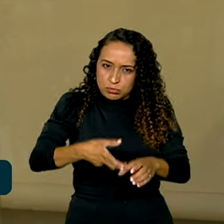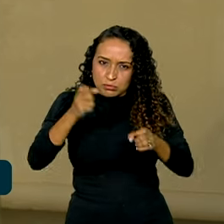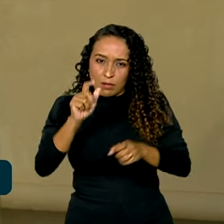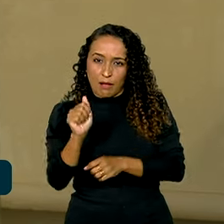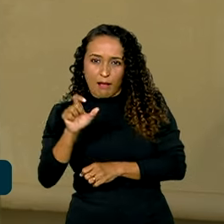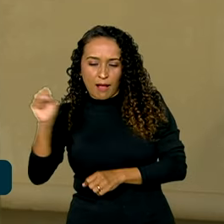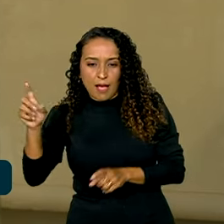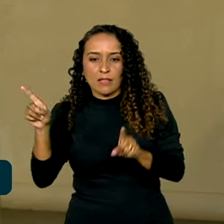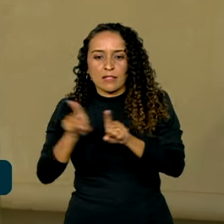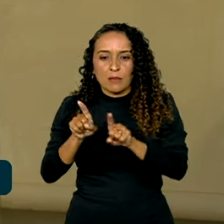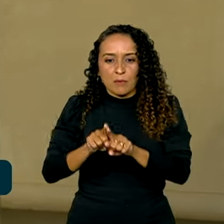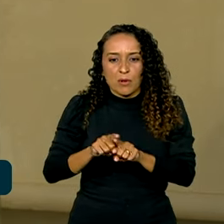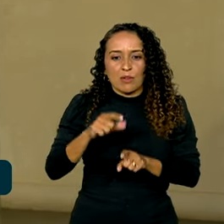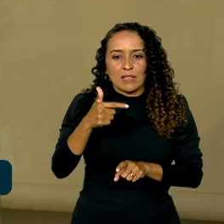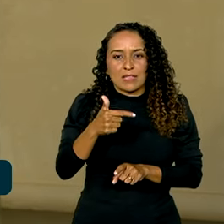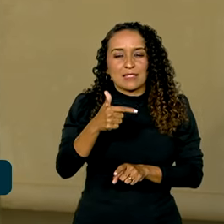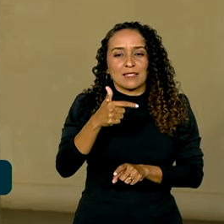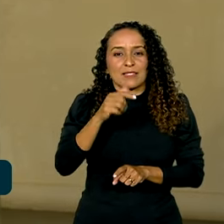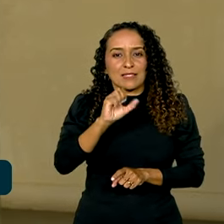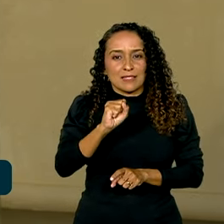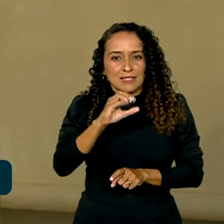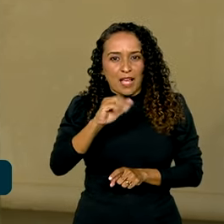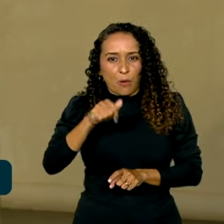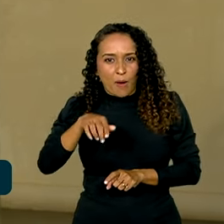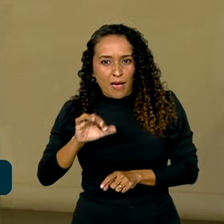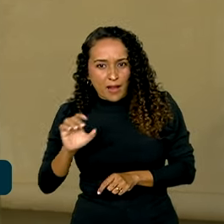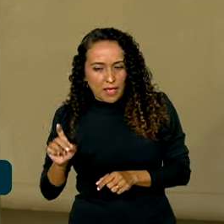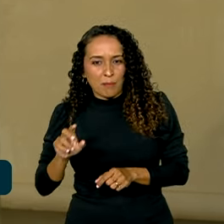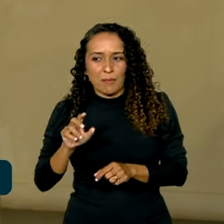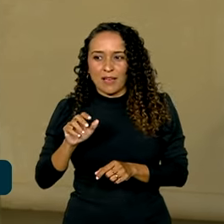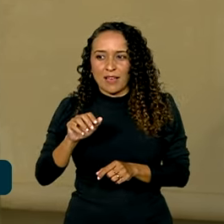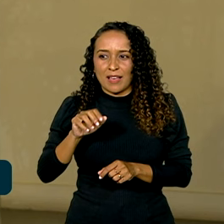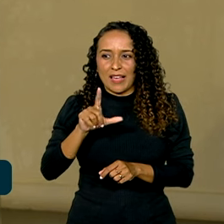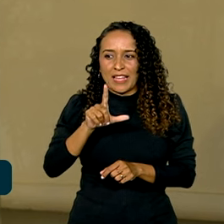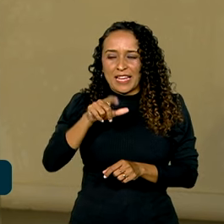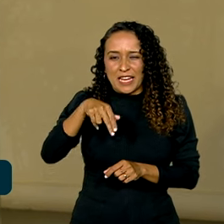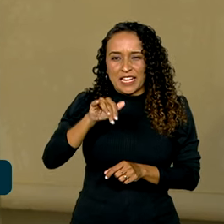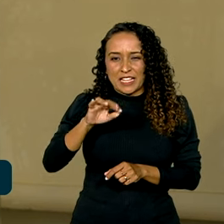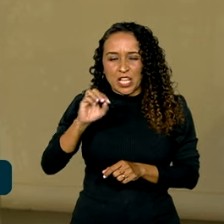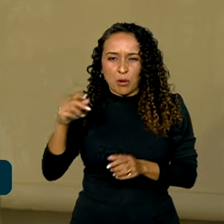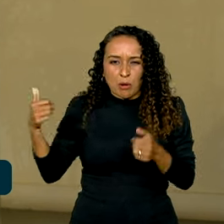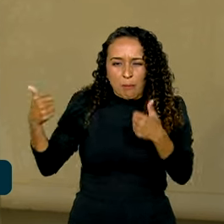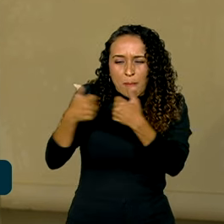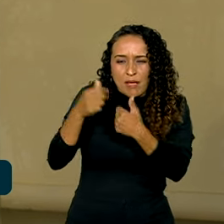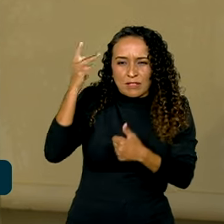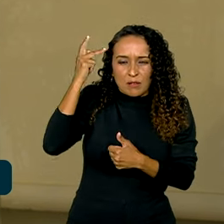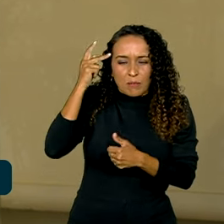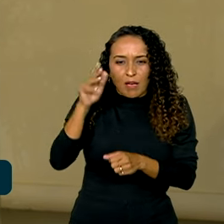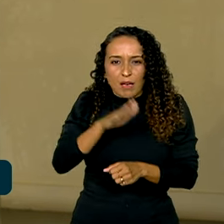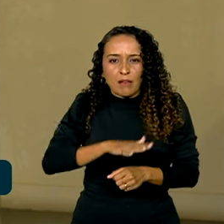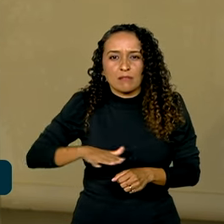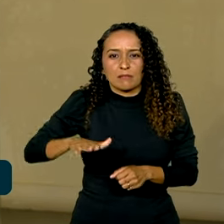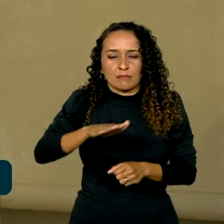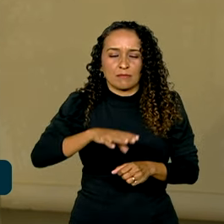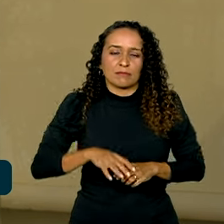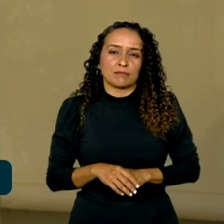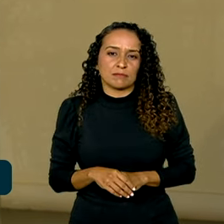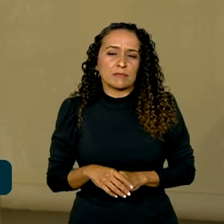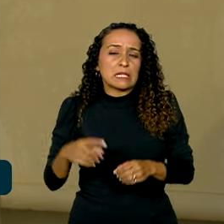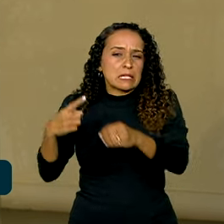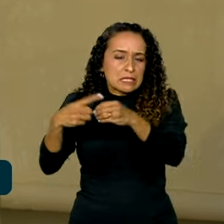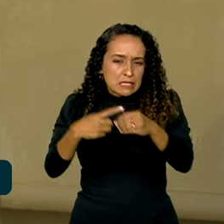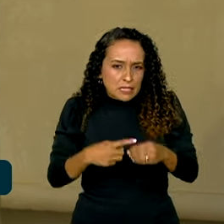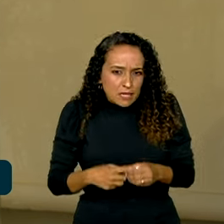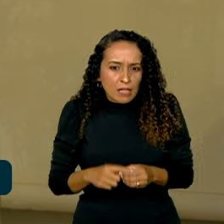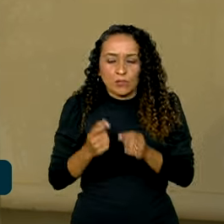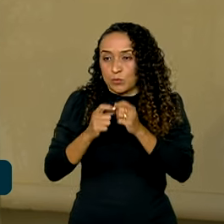Depois, Saquarema. E aí, Niterói, São Sebastião, que fica em São Paulo, mas fica ali pertinho. E Campos dos Goitacazes. Essas cidades